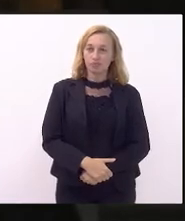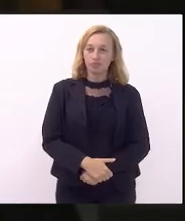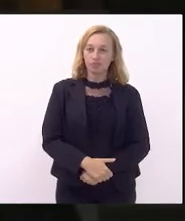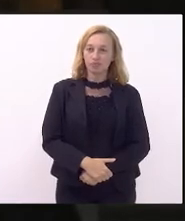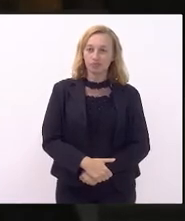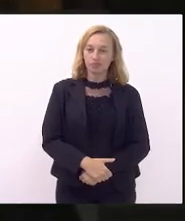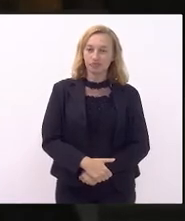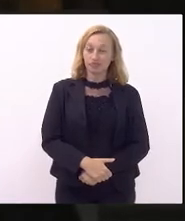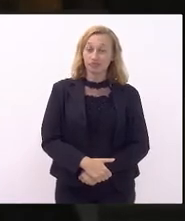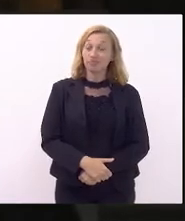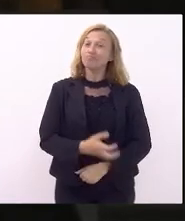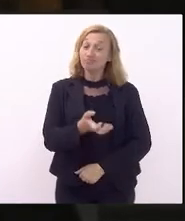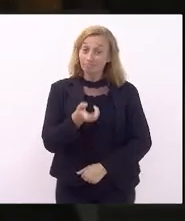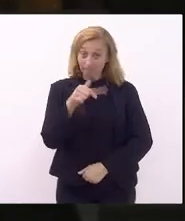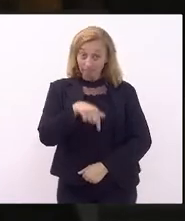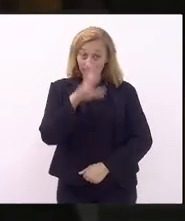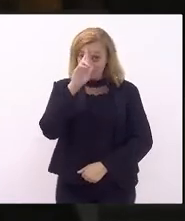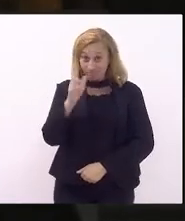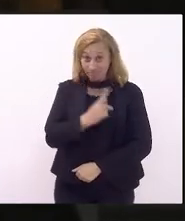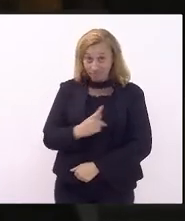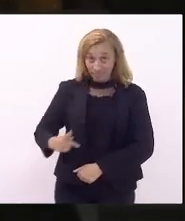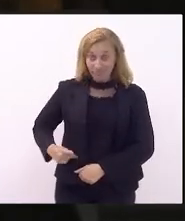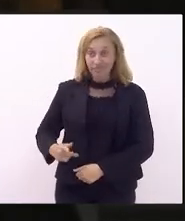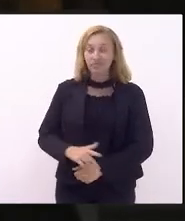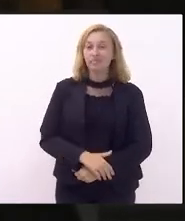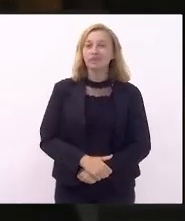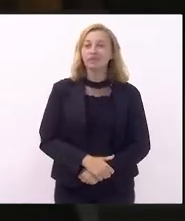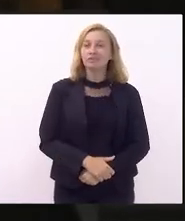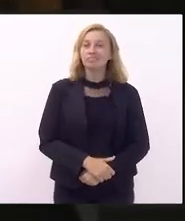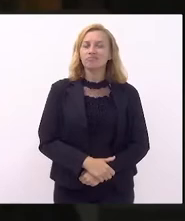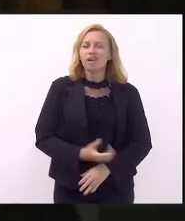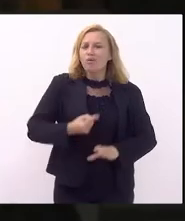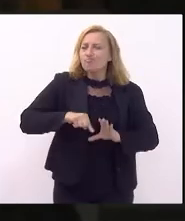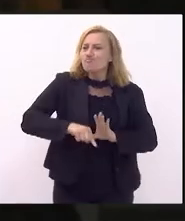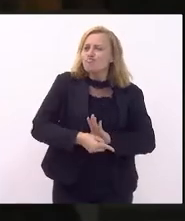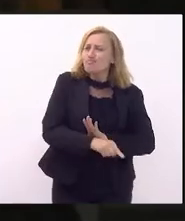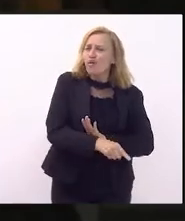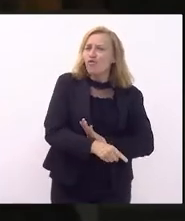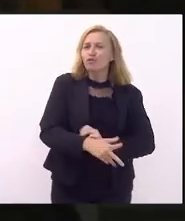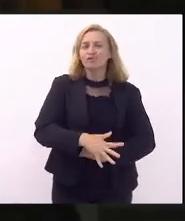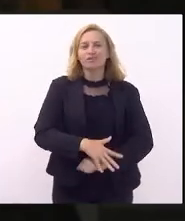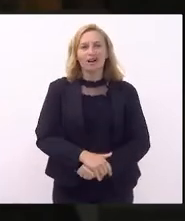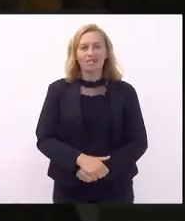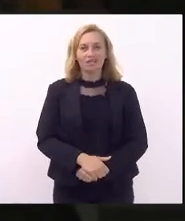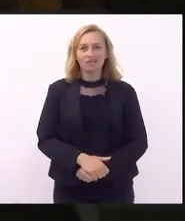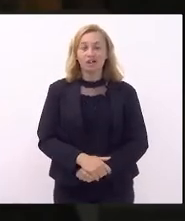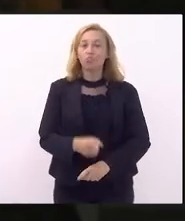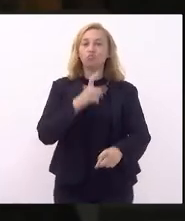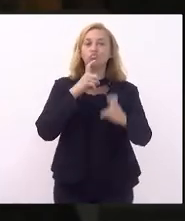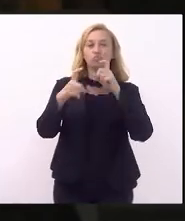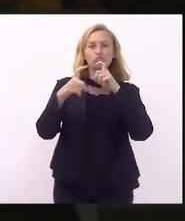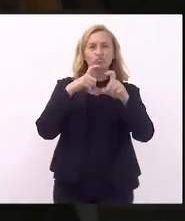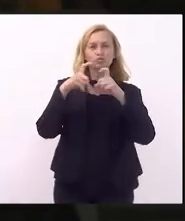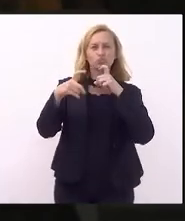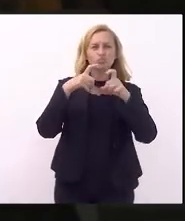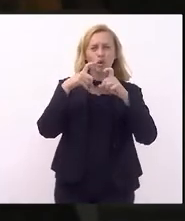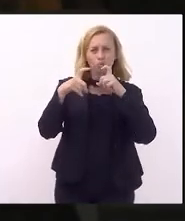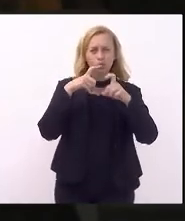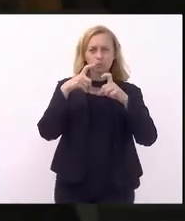Queria aqui, senhor presidente, aprofundar a discussão